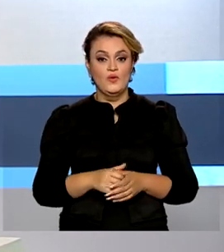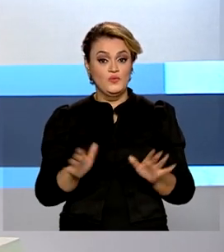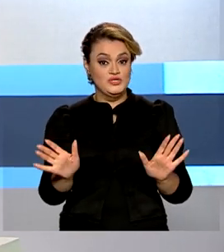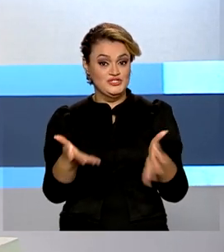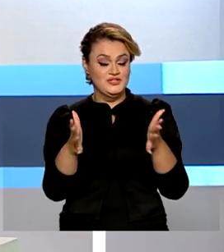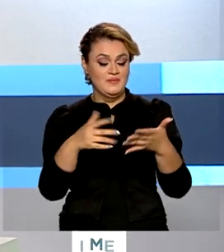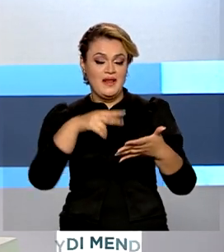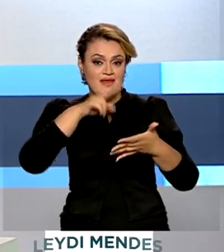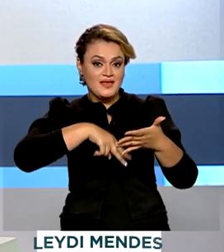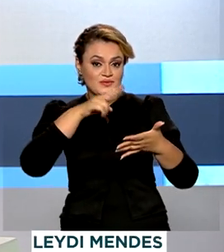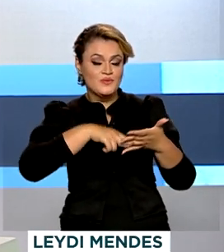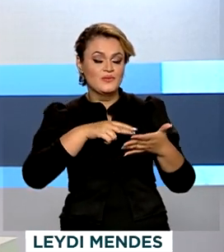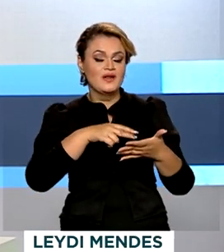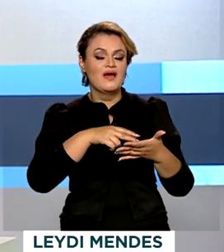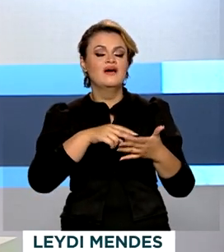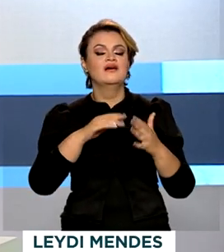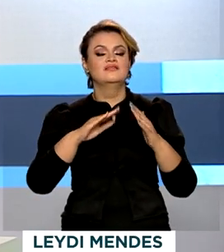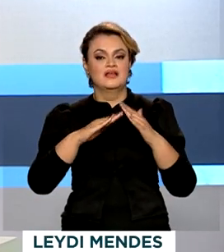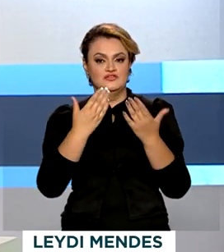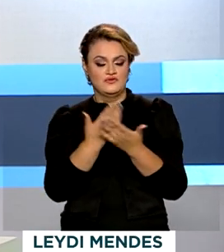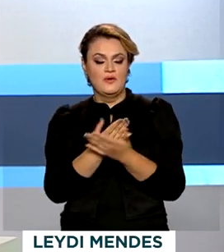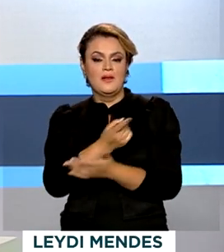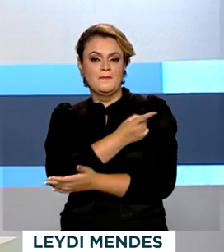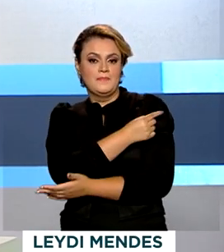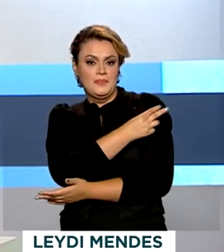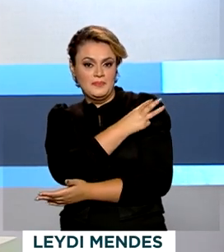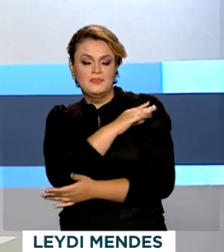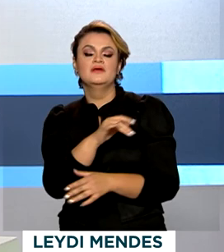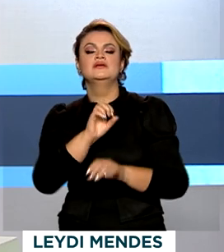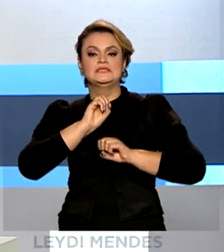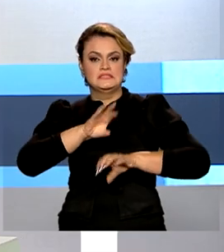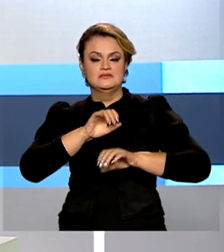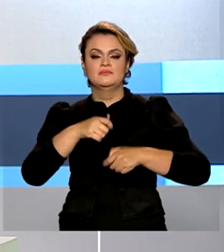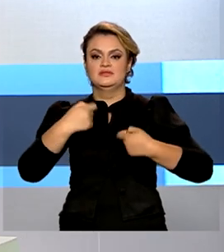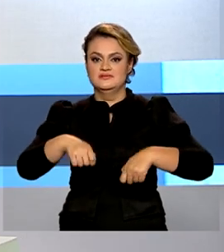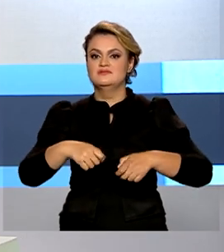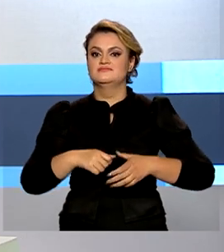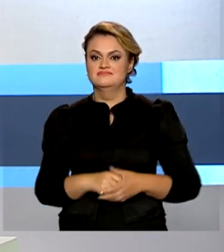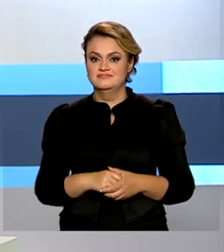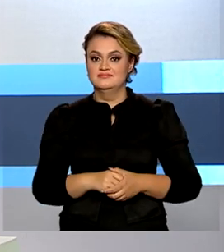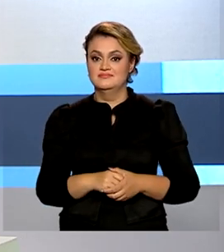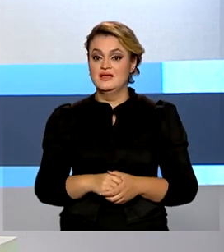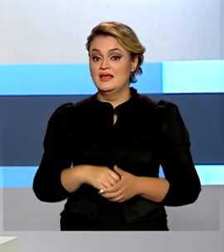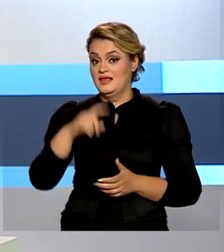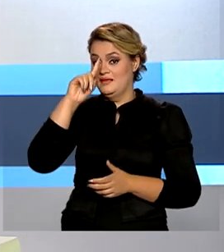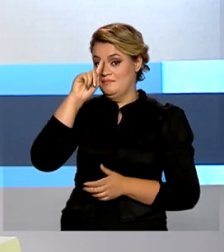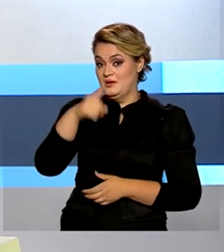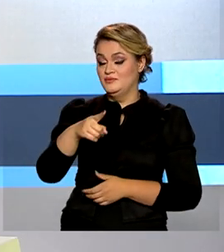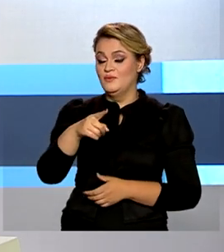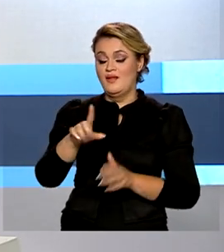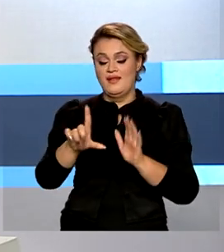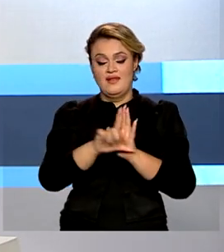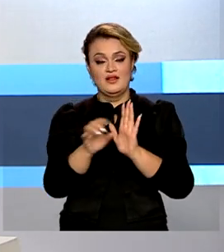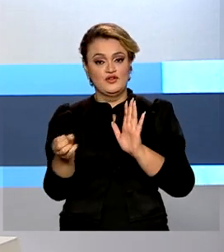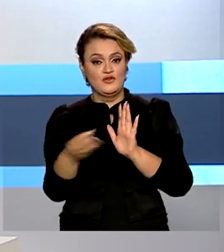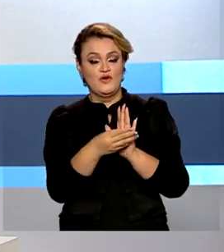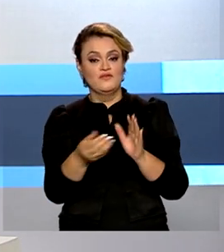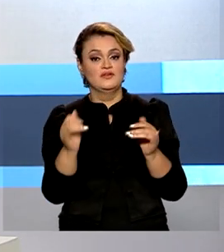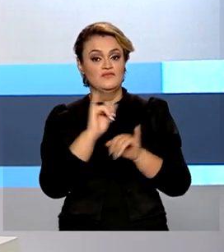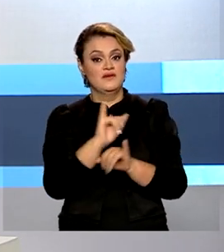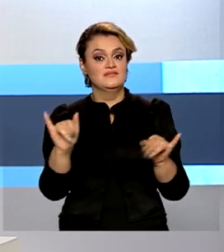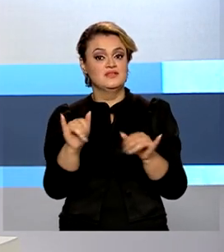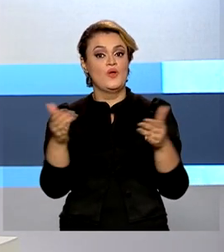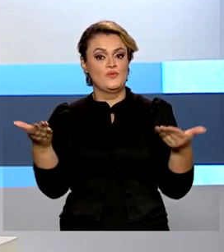da leitura passa a ser uma prioridade na educação básica. É o que estabelece uma nova lei publicada